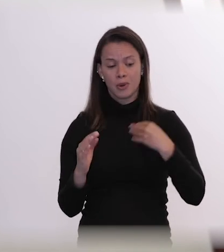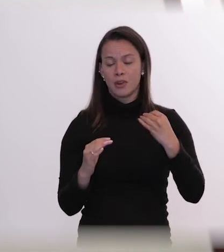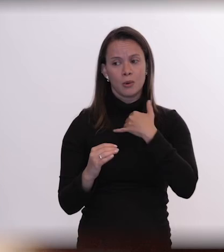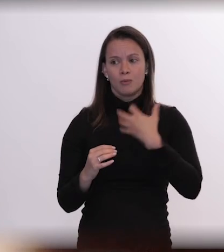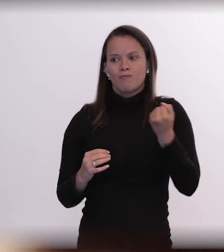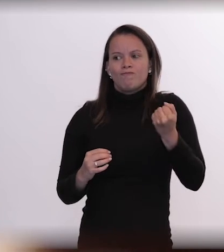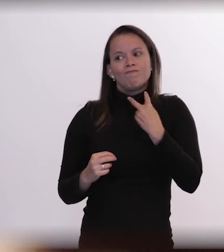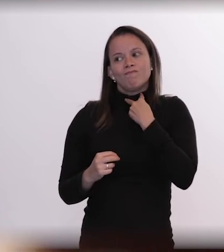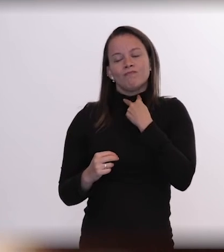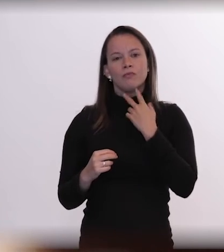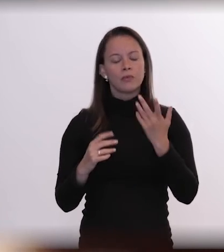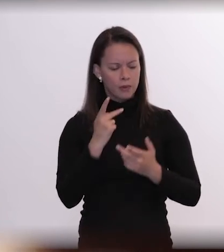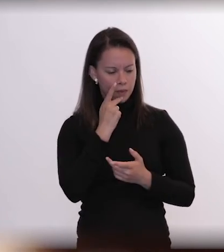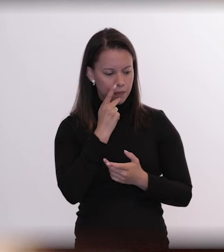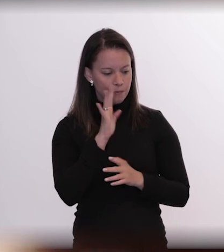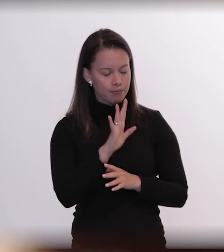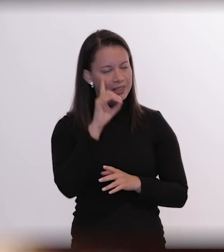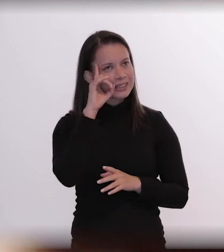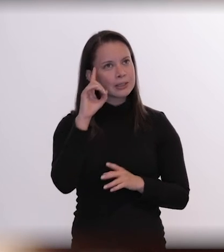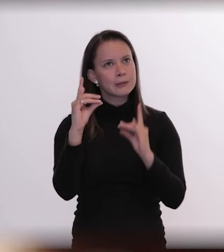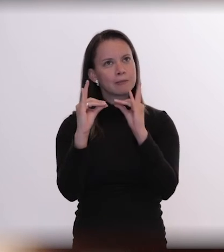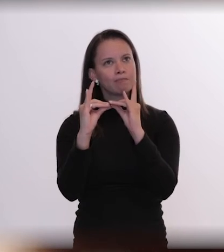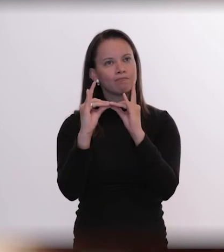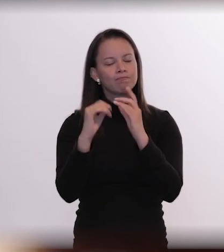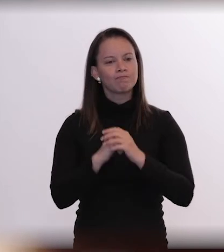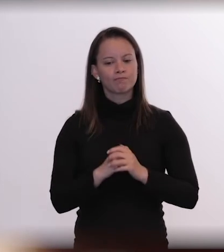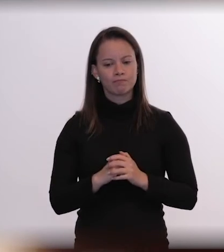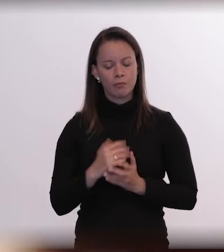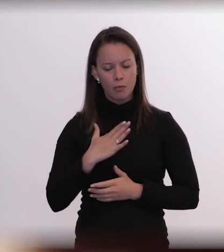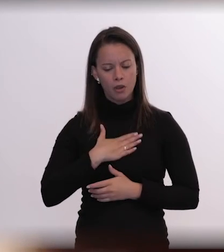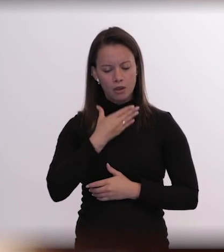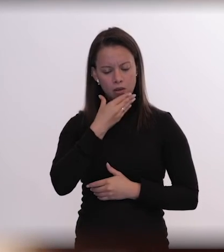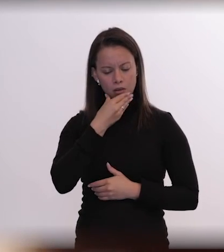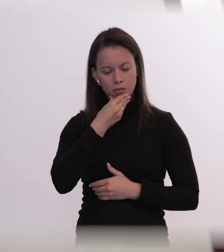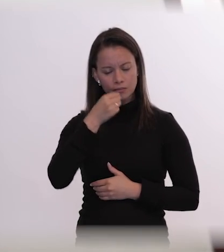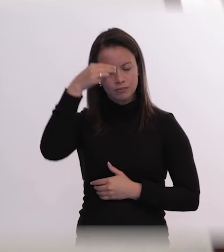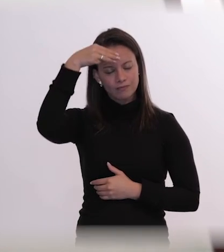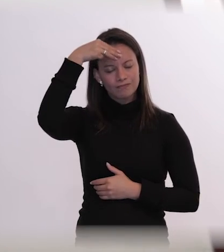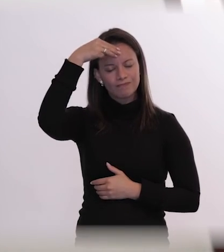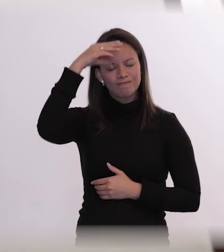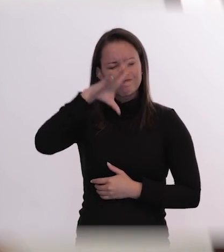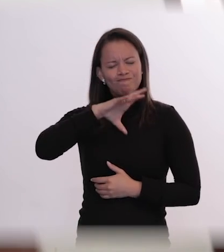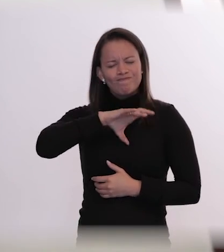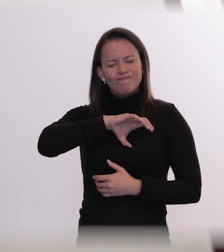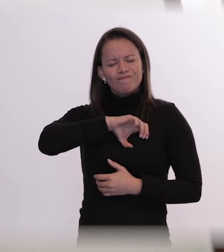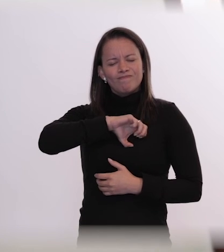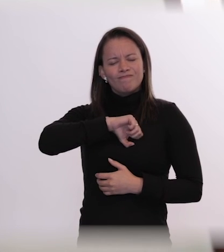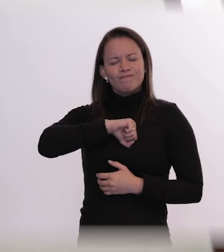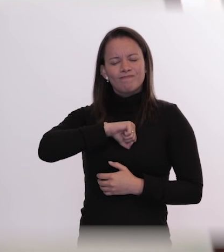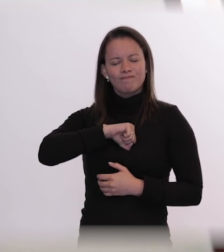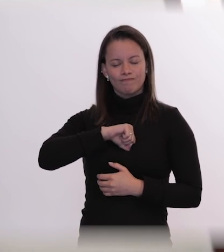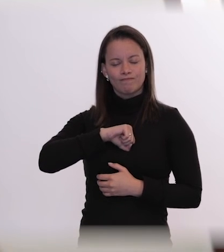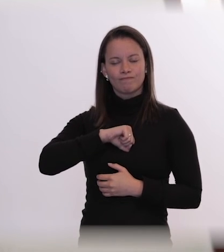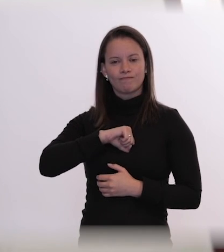e eu disse naquele dia que eu tinha perdido o meu maior amor no sentido humano